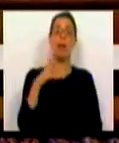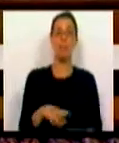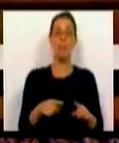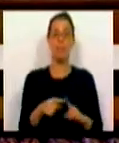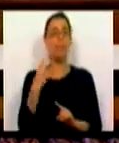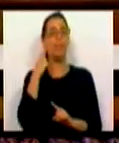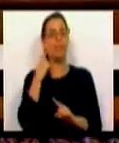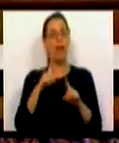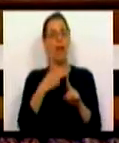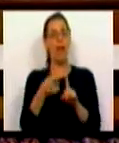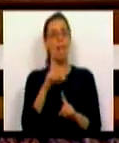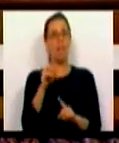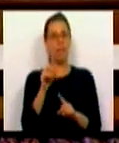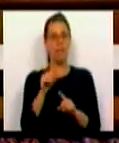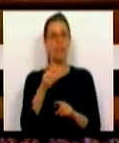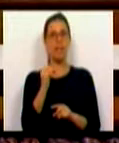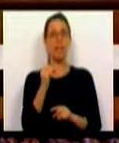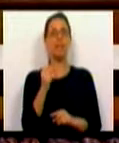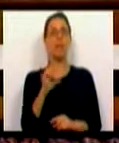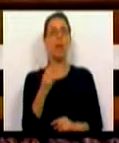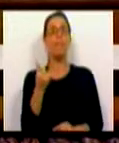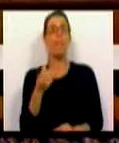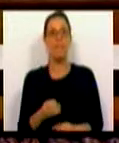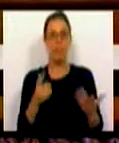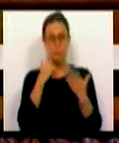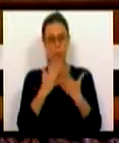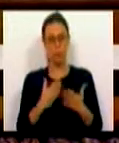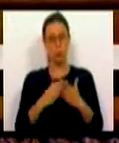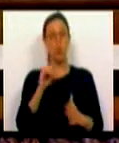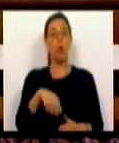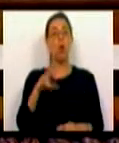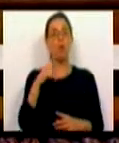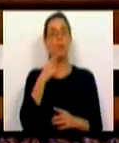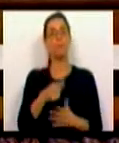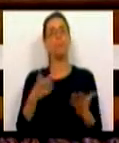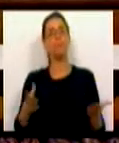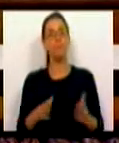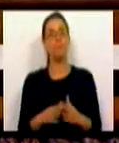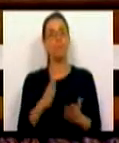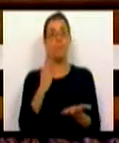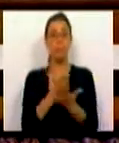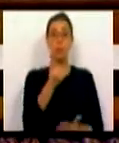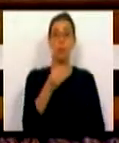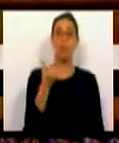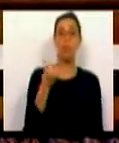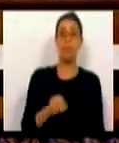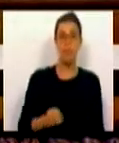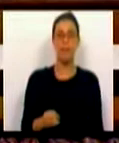a partir dos anos 60 do século XX. Estudos das Nações Unidas apontam para que até 2020